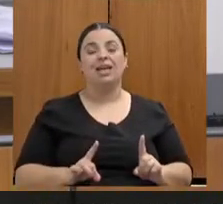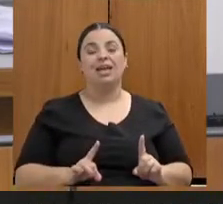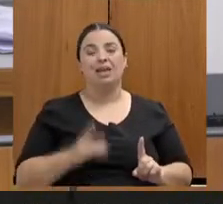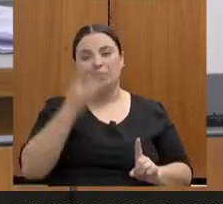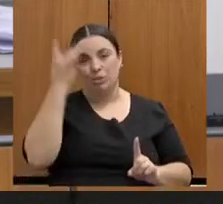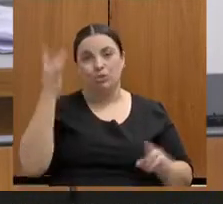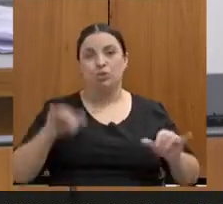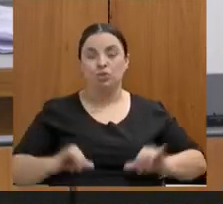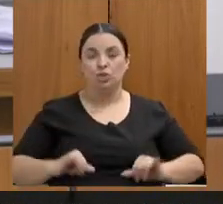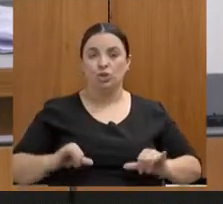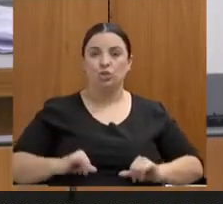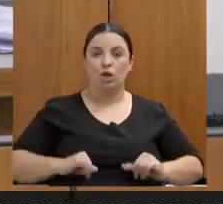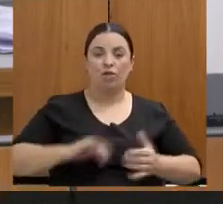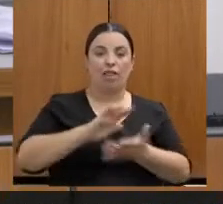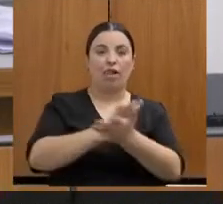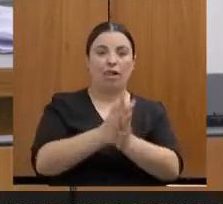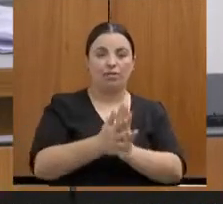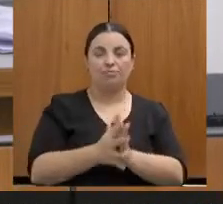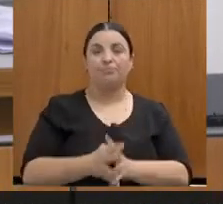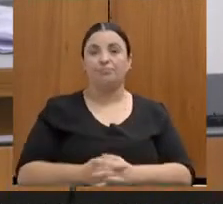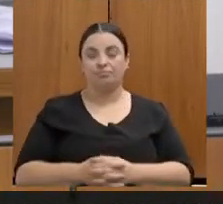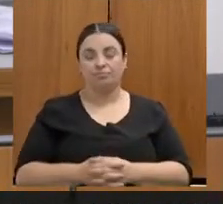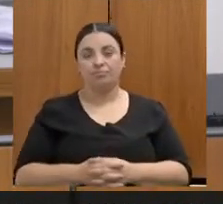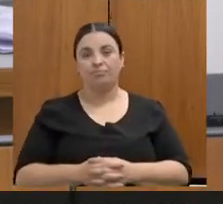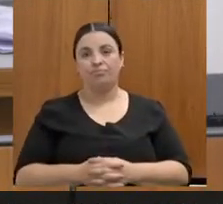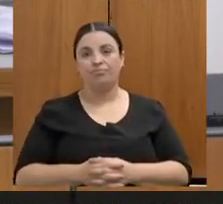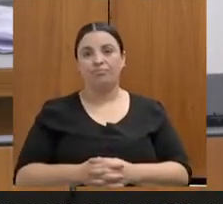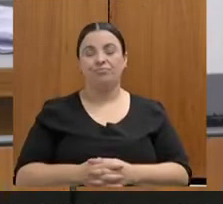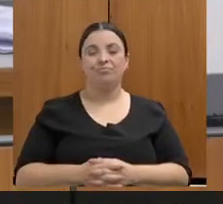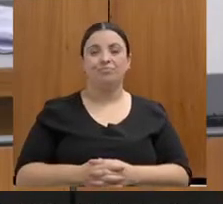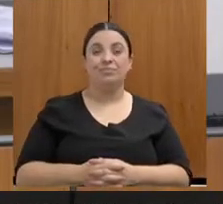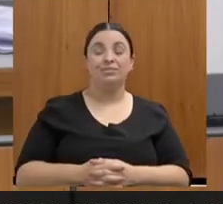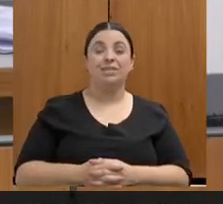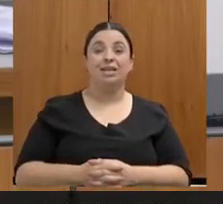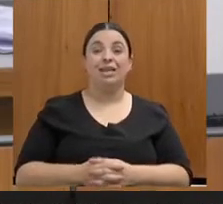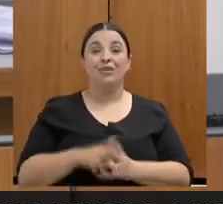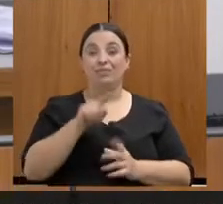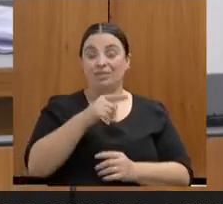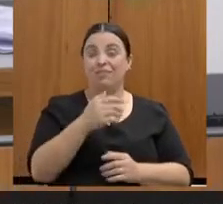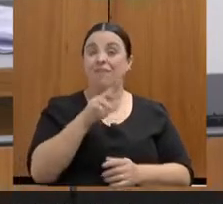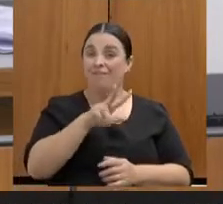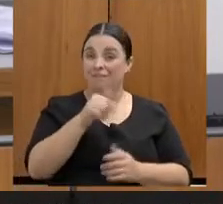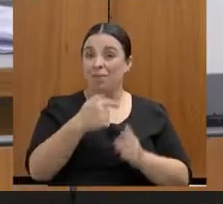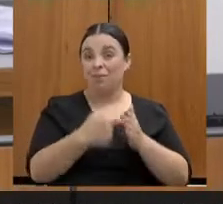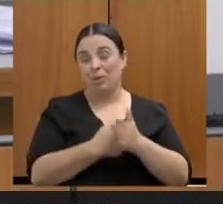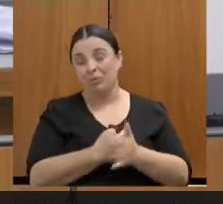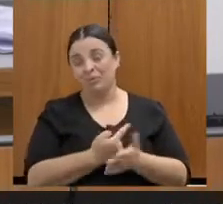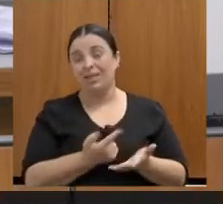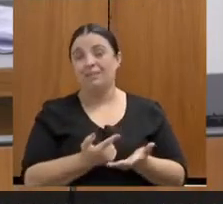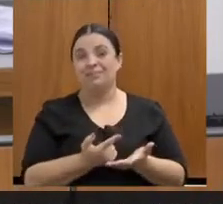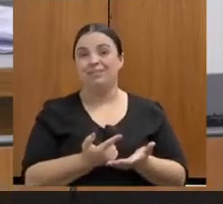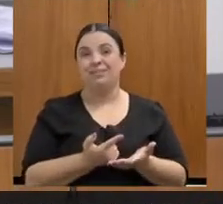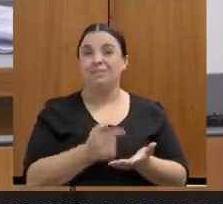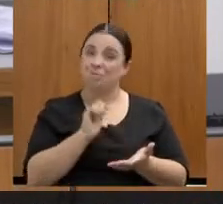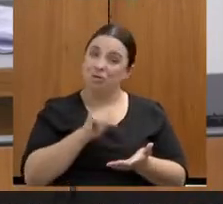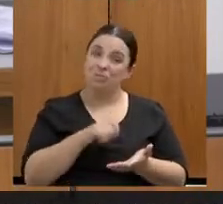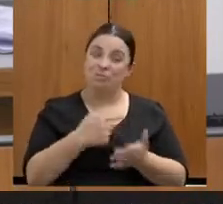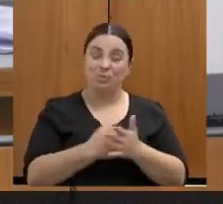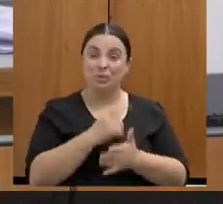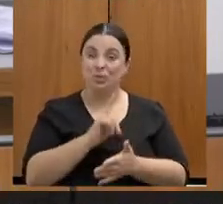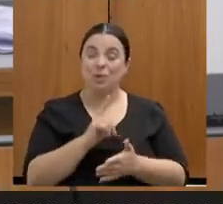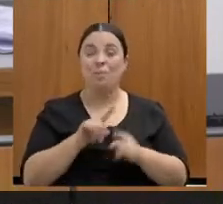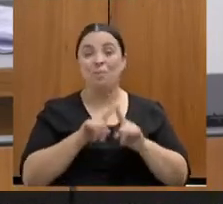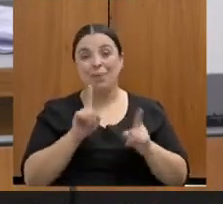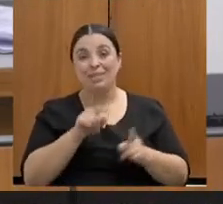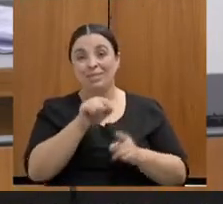Dizer, deputada Ana Paula, que a senhora, não sei se a senhora vai me perguntar, mas, se perguntar, eu já vou responder, que a senhora me perguntar qual